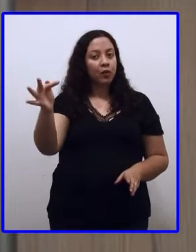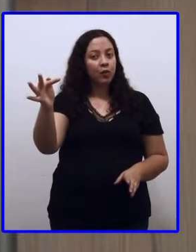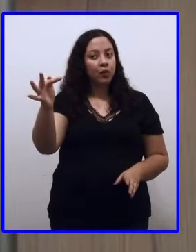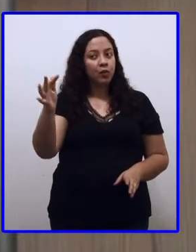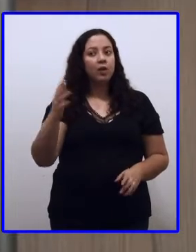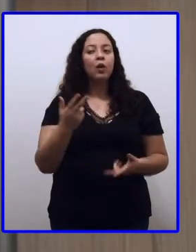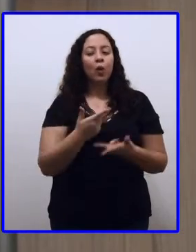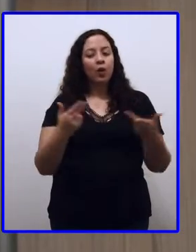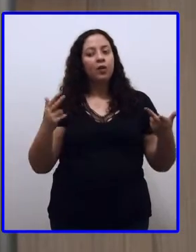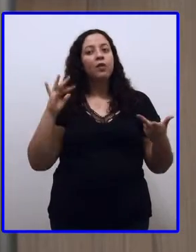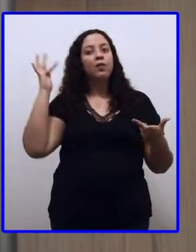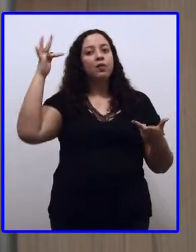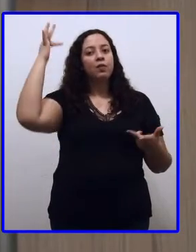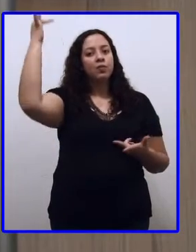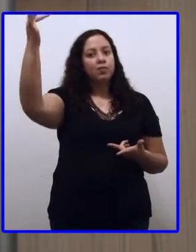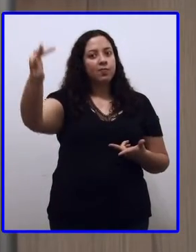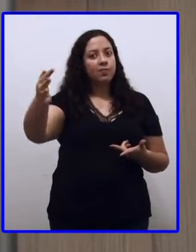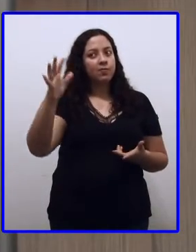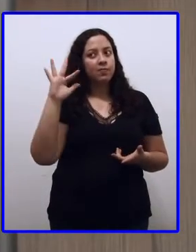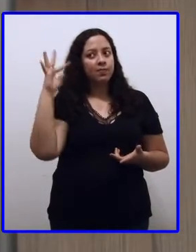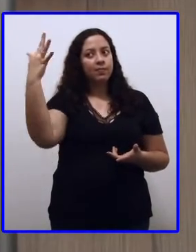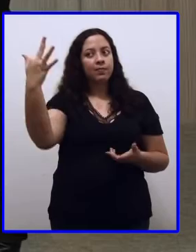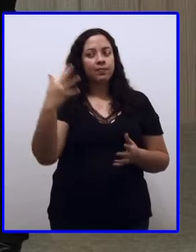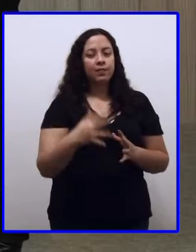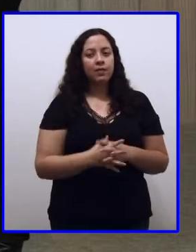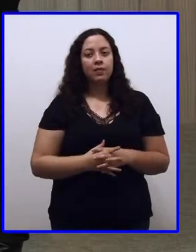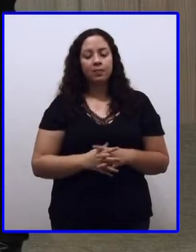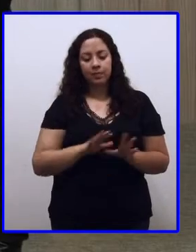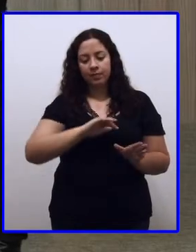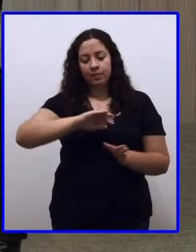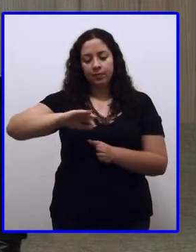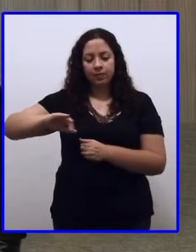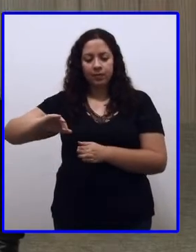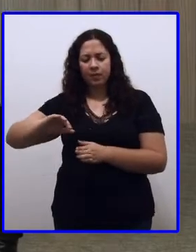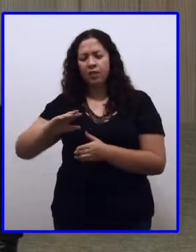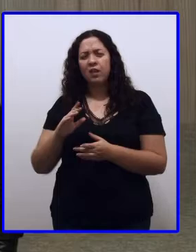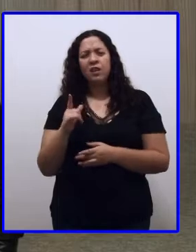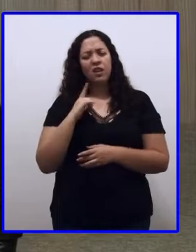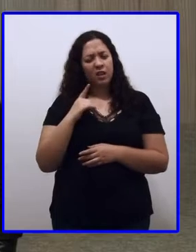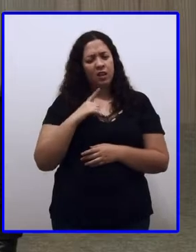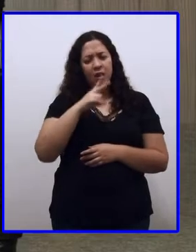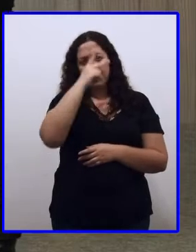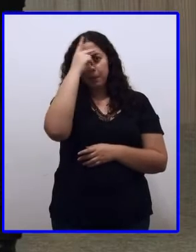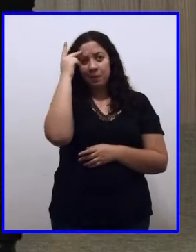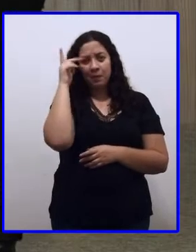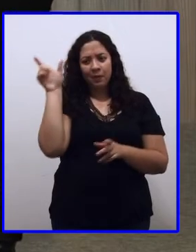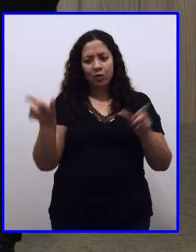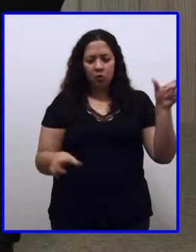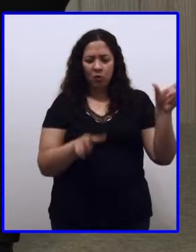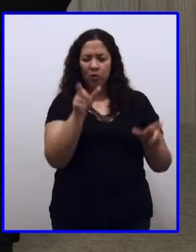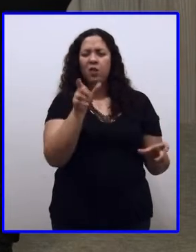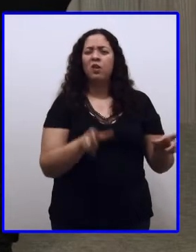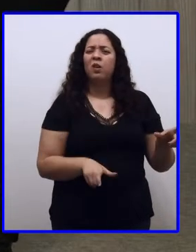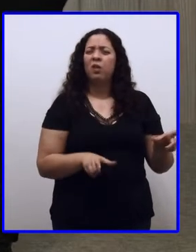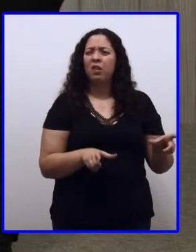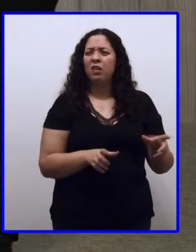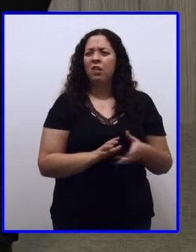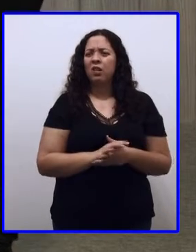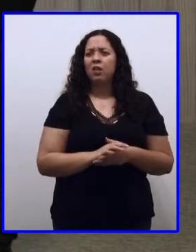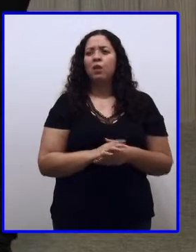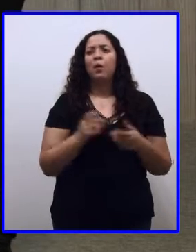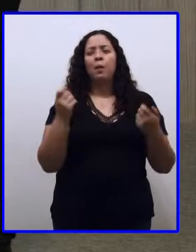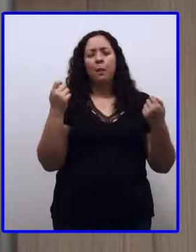futuro, que é o que vai acontecer. E tem a pessoa. E pessoa, a gente tem falado isso